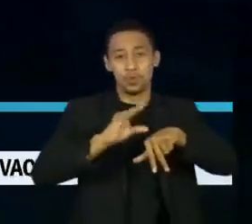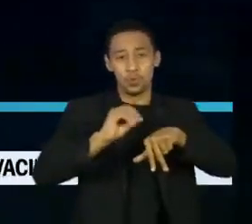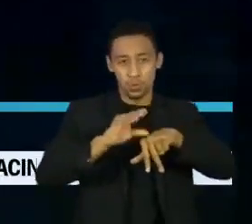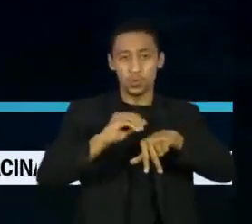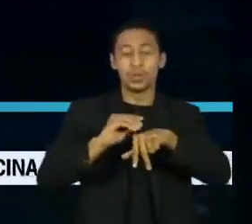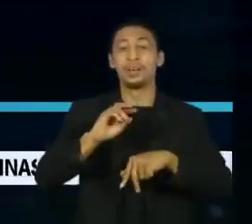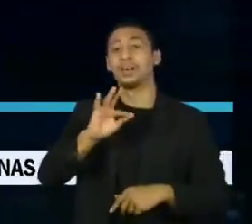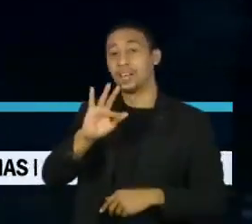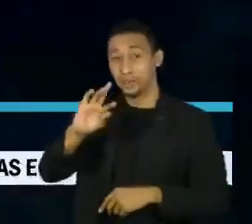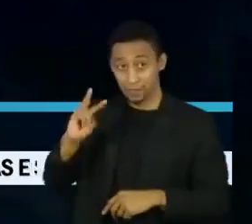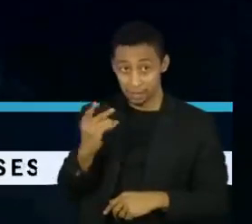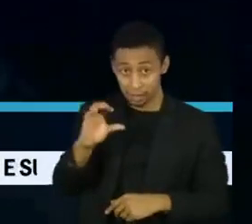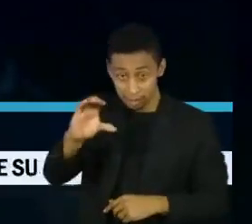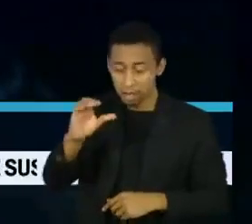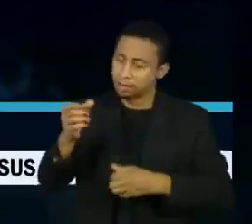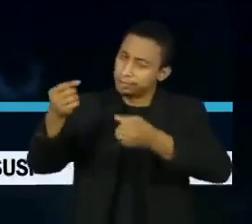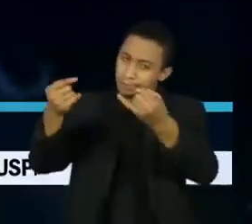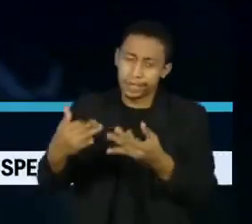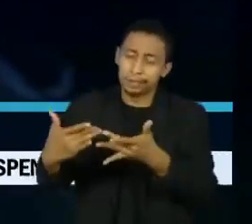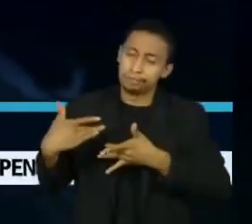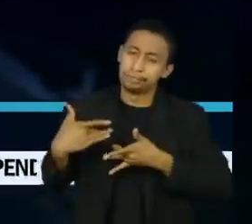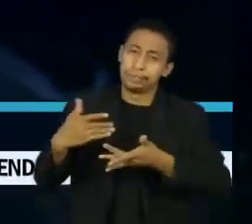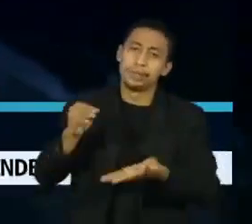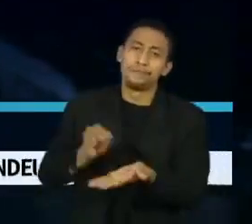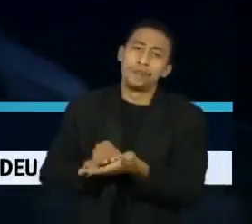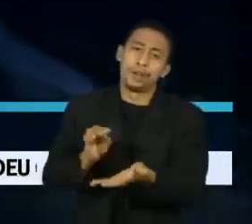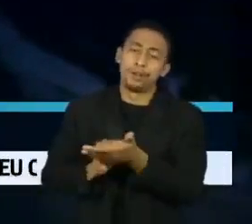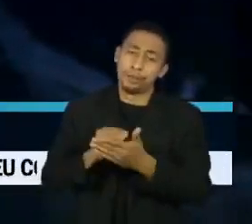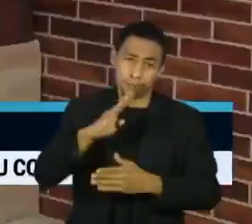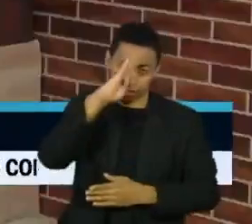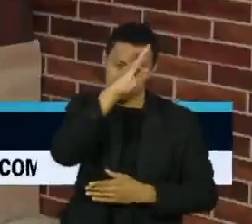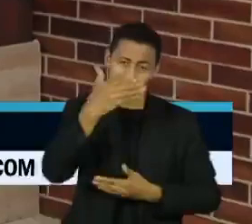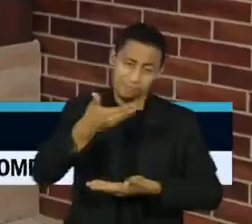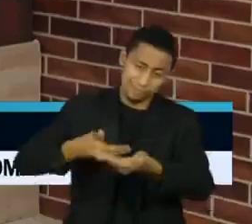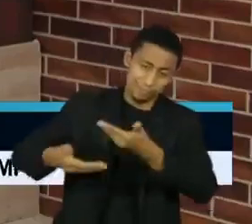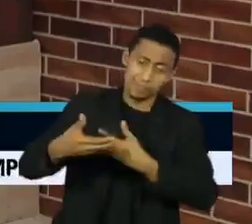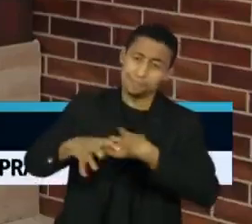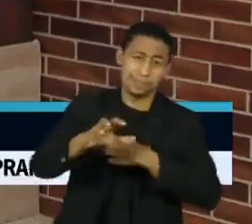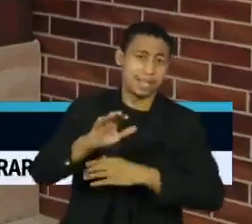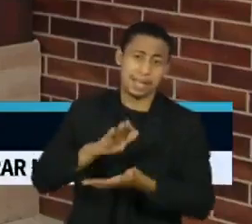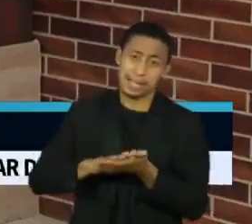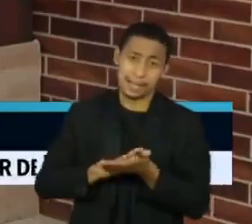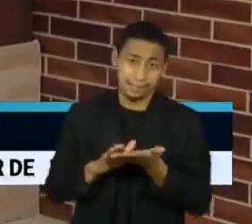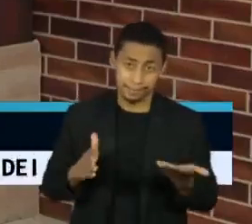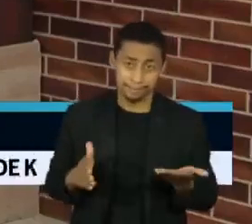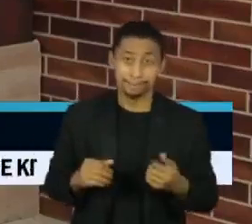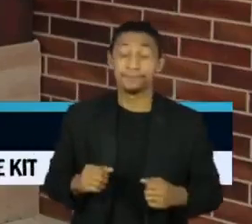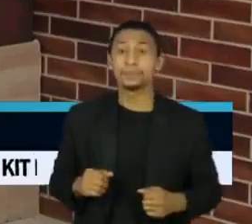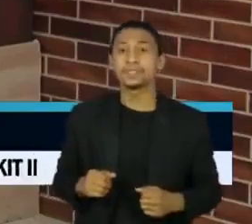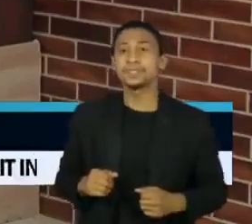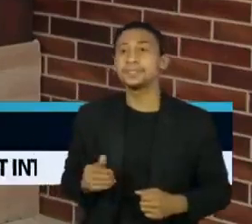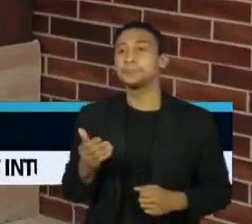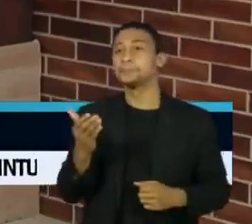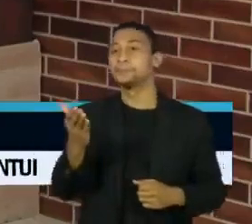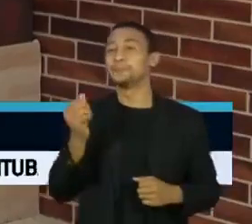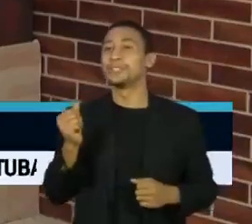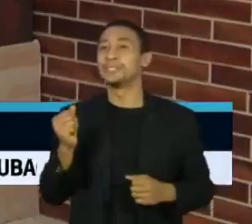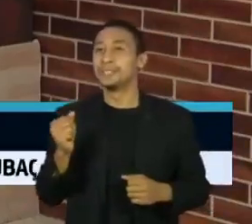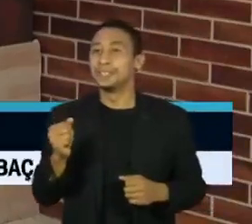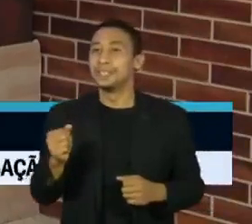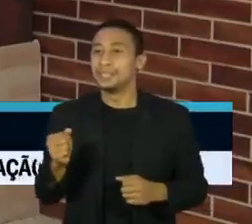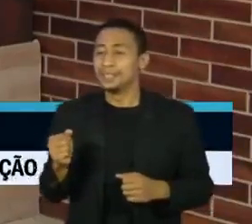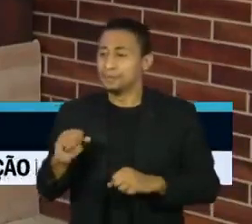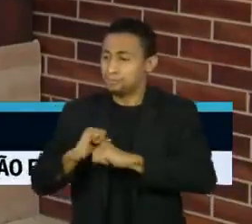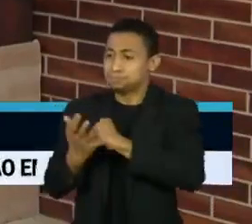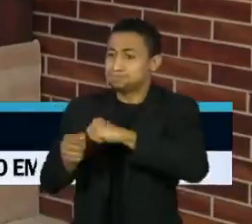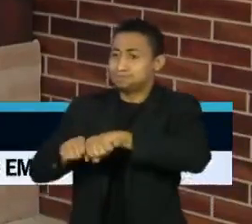Henrique diz que falta solidariedade ao presidente da República. A gente precisa falar, é claro, sobre o combate à